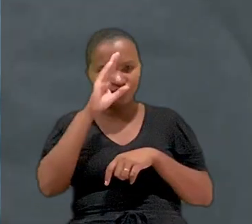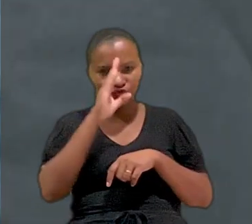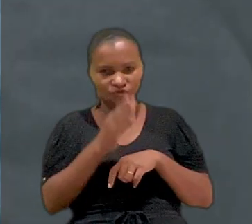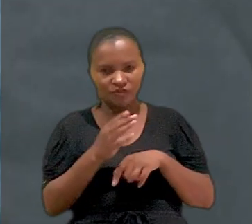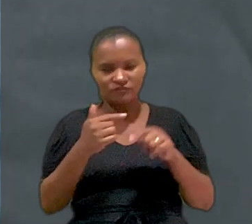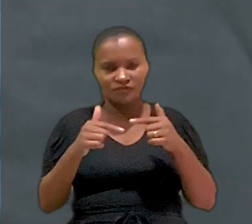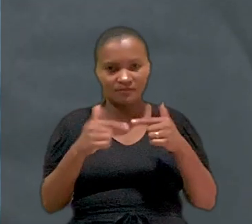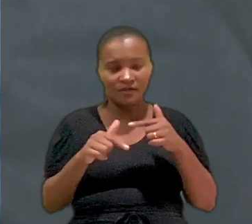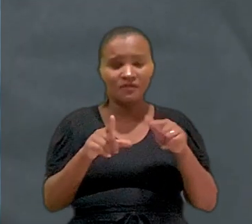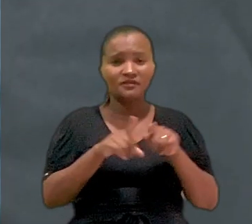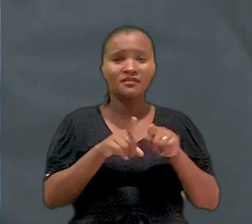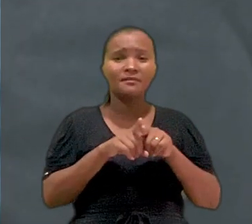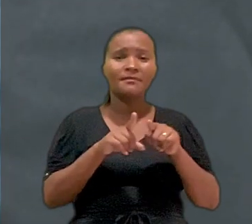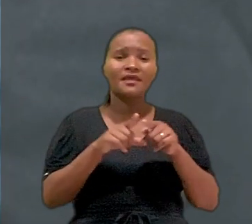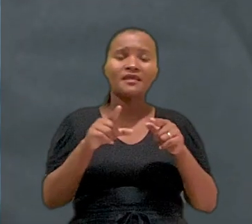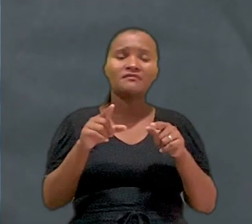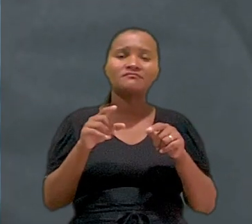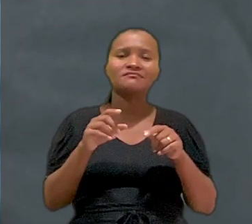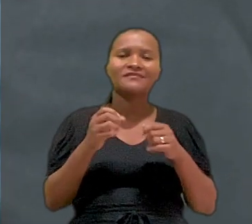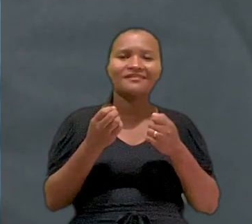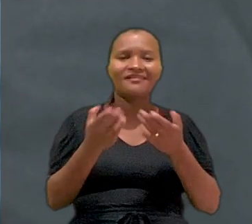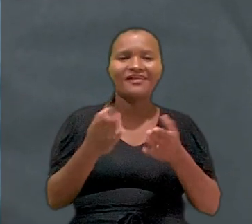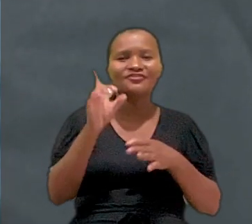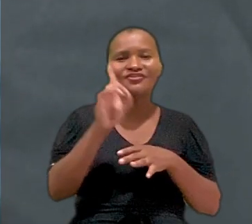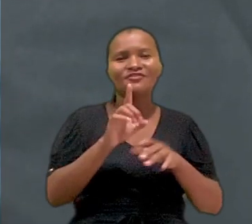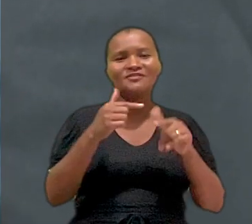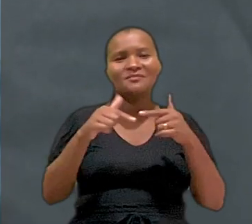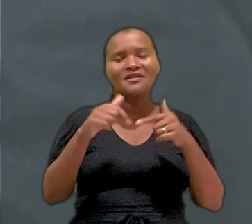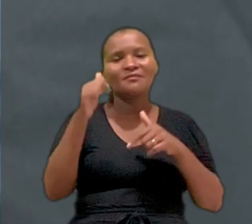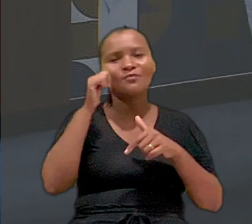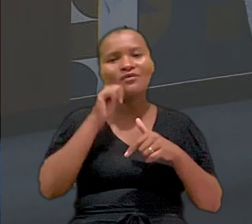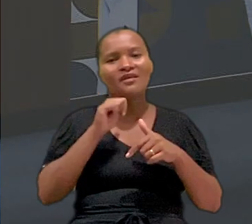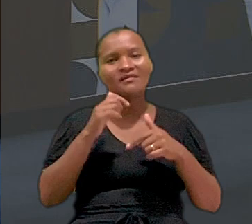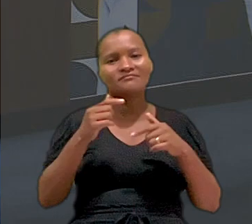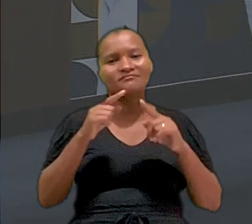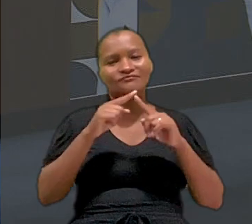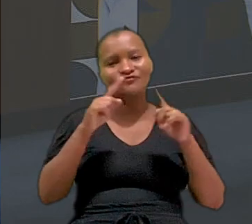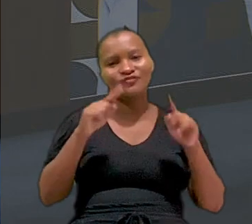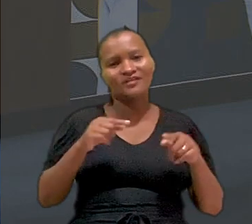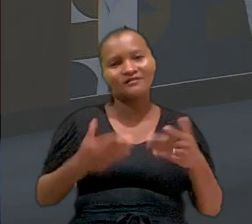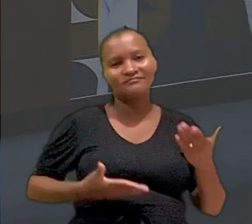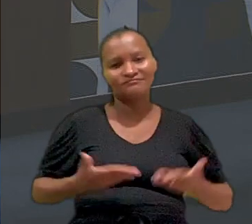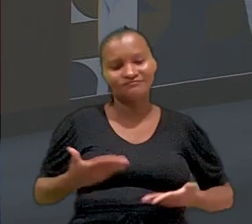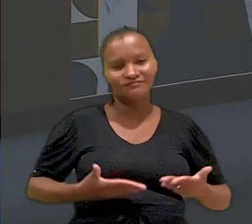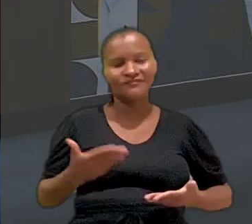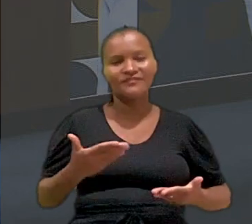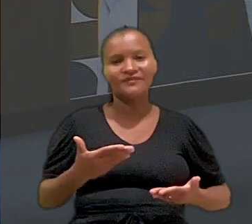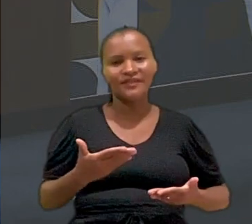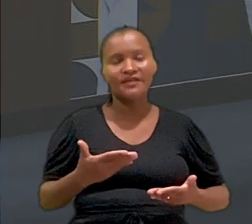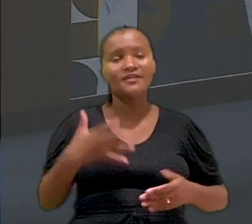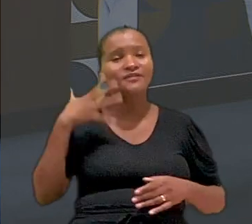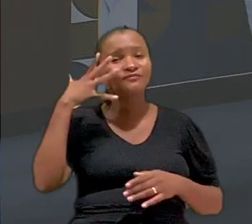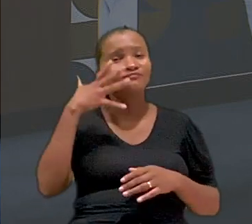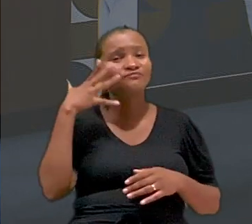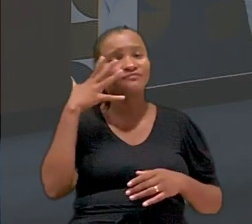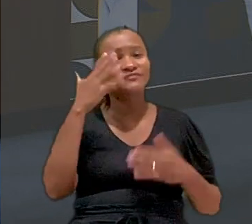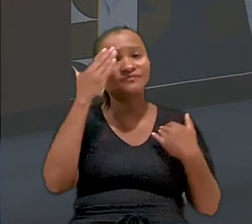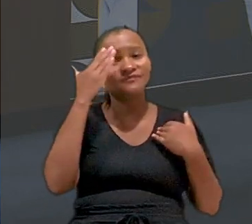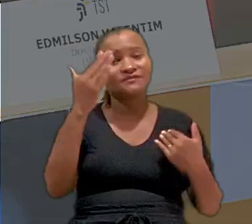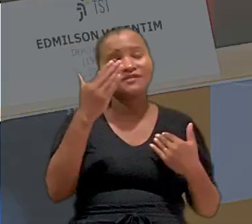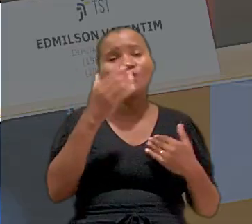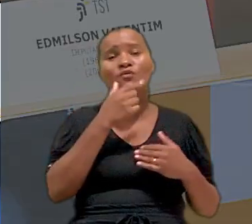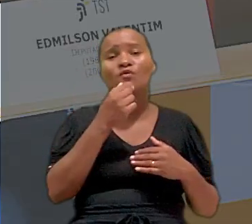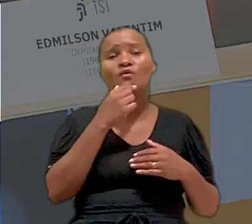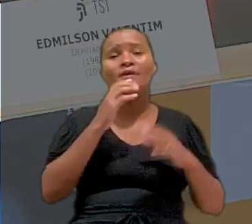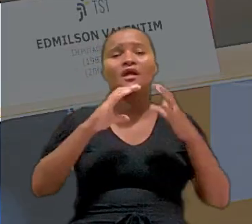e a extensão dos direitos trabalhistas às empregadas domésticas. Durante o discurso de agradecimento, Edmilson